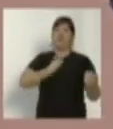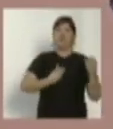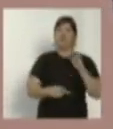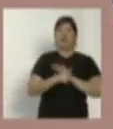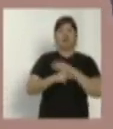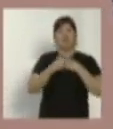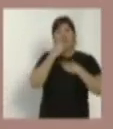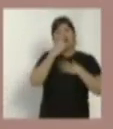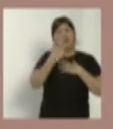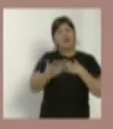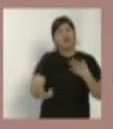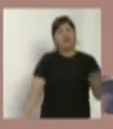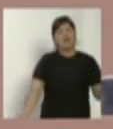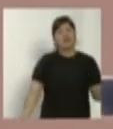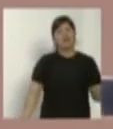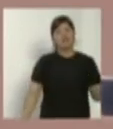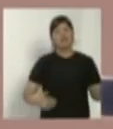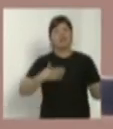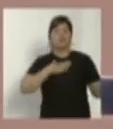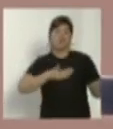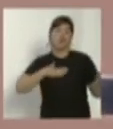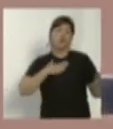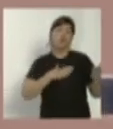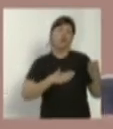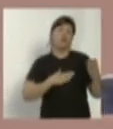Eu também gosto de pensar em Jesus assim, vivo.